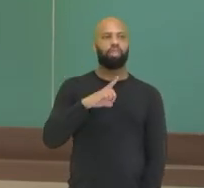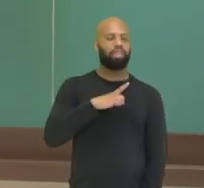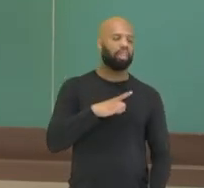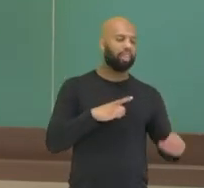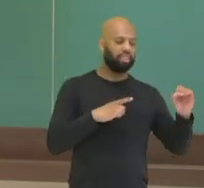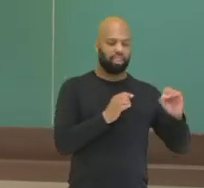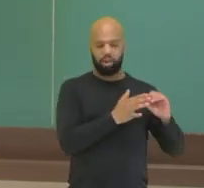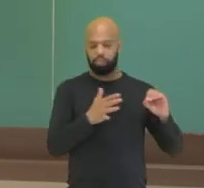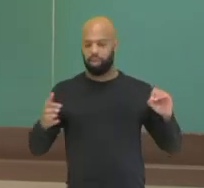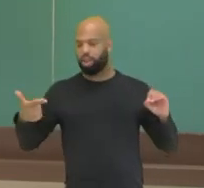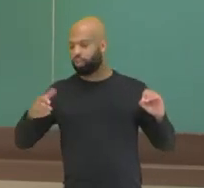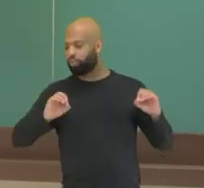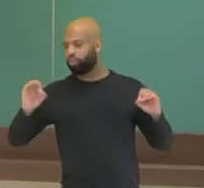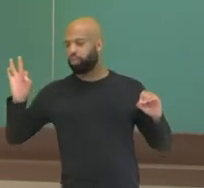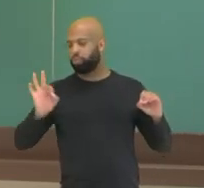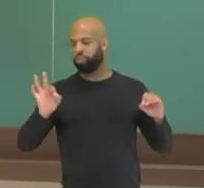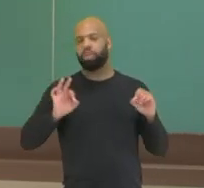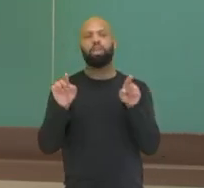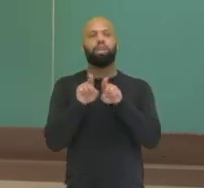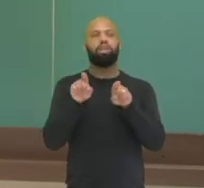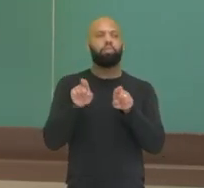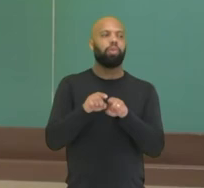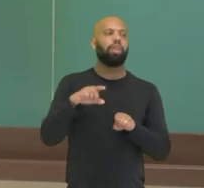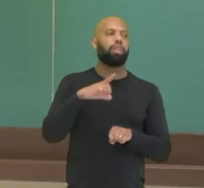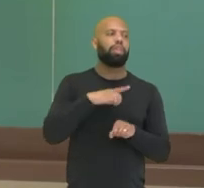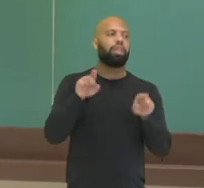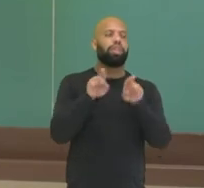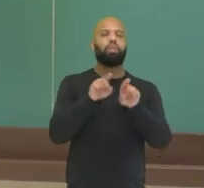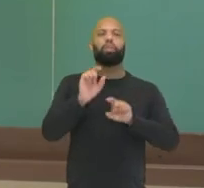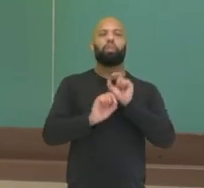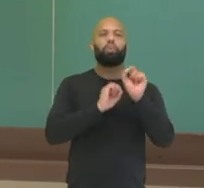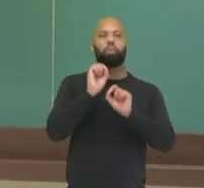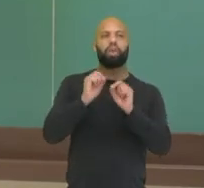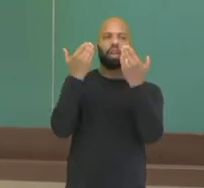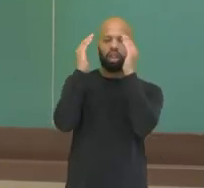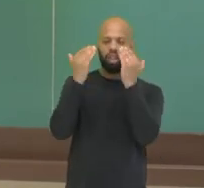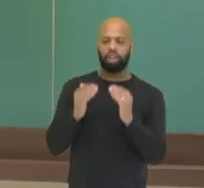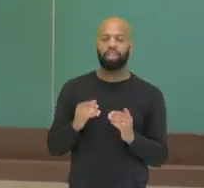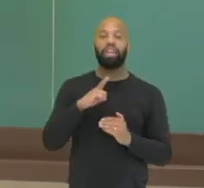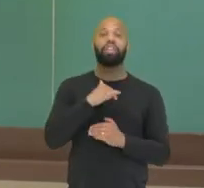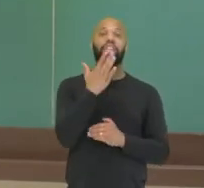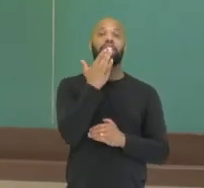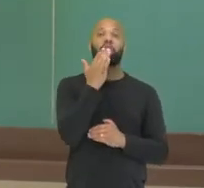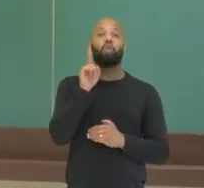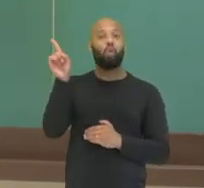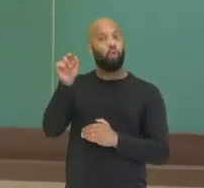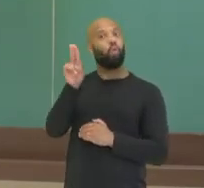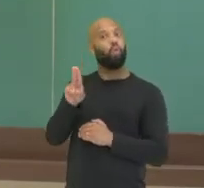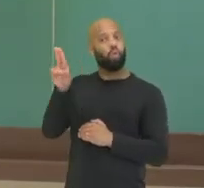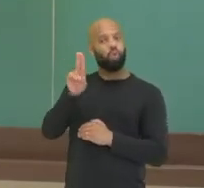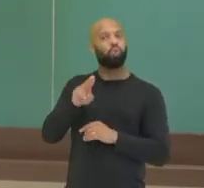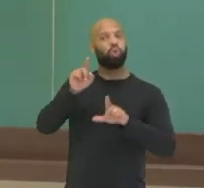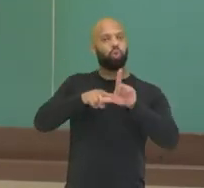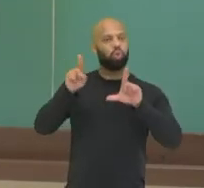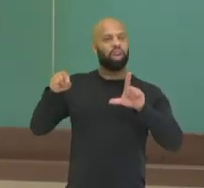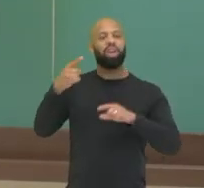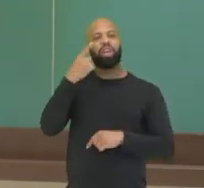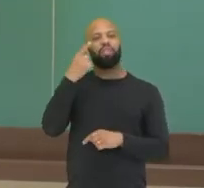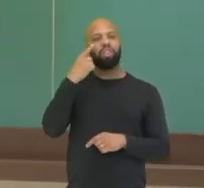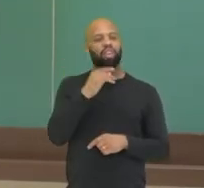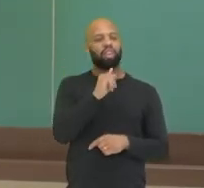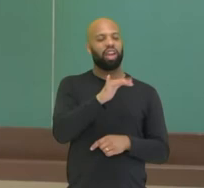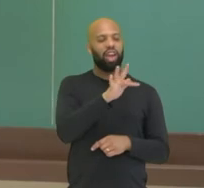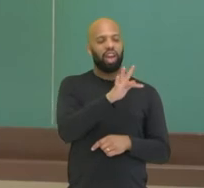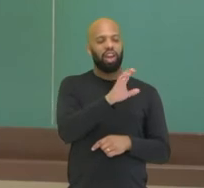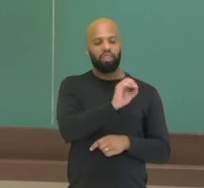% e 200%, né. E também tem uma questão aqui a ser analisada com relação às cores, né. Como o iFood foi a